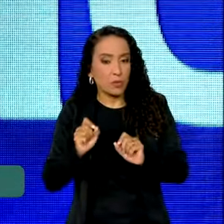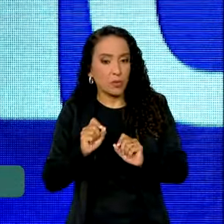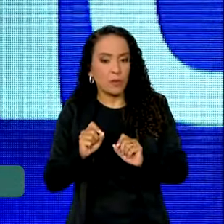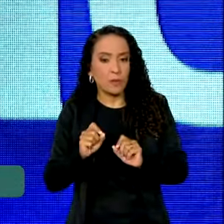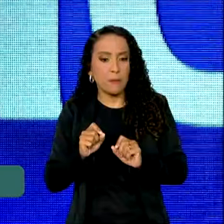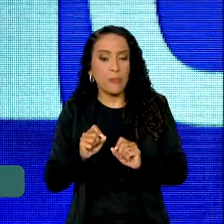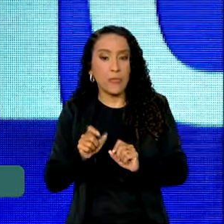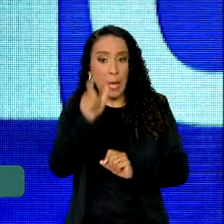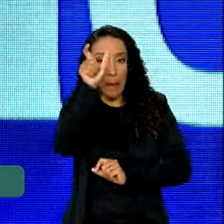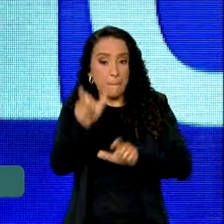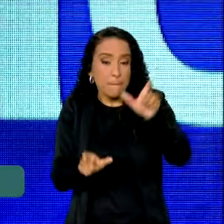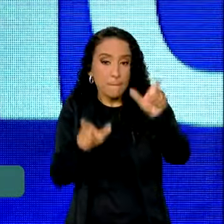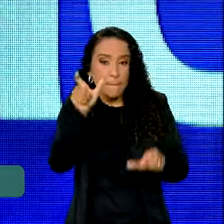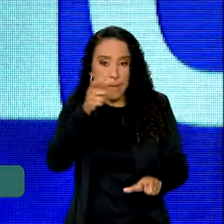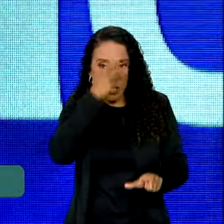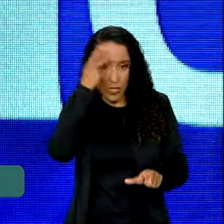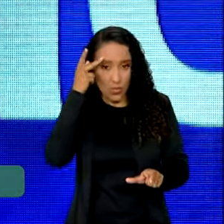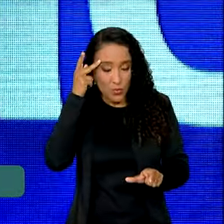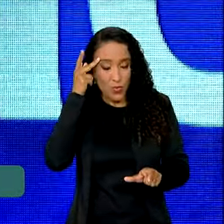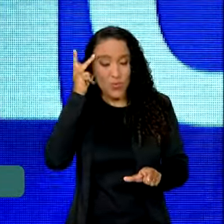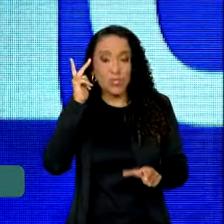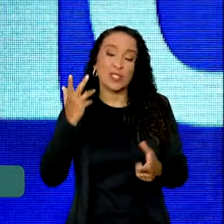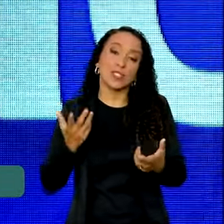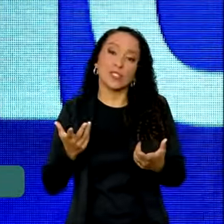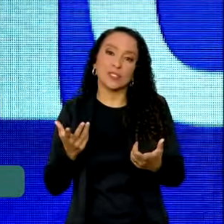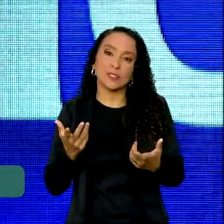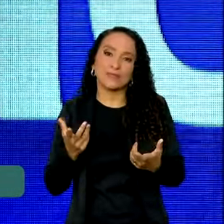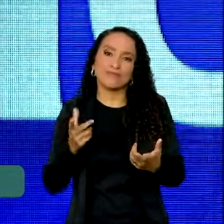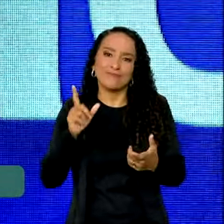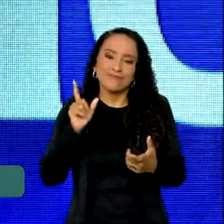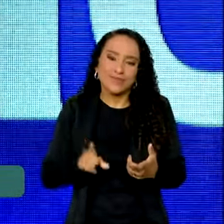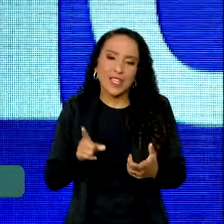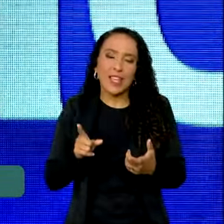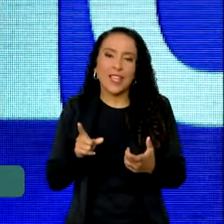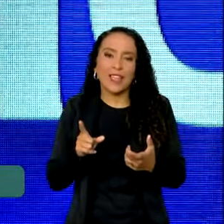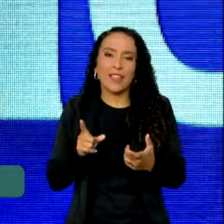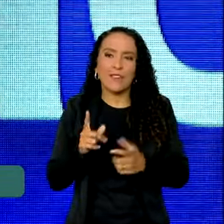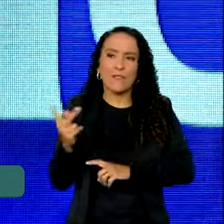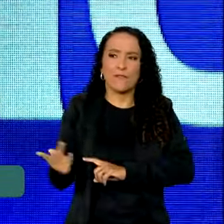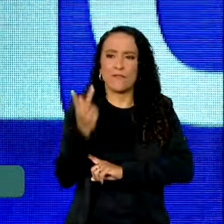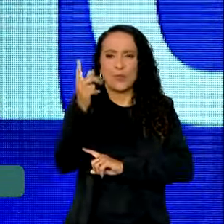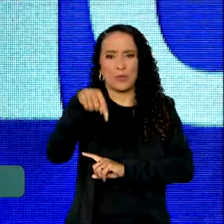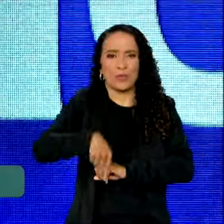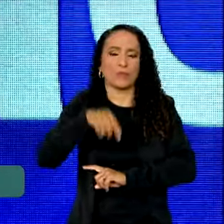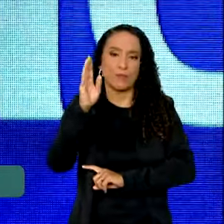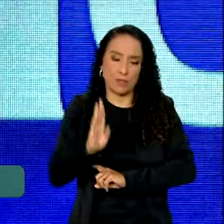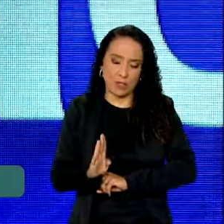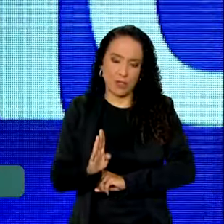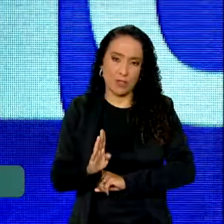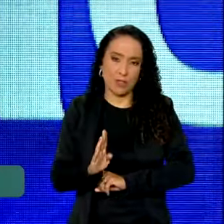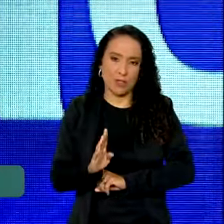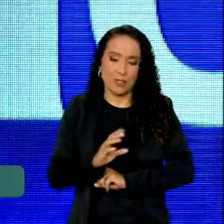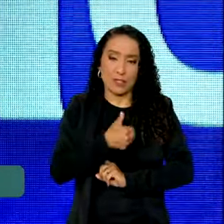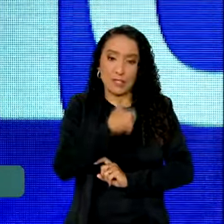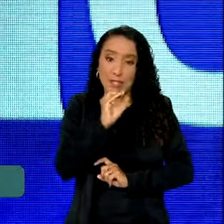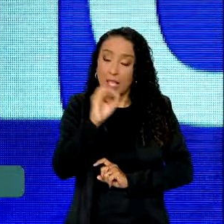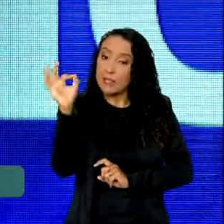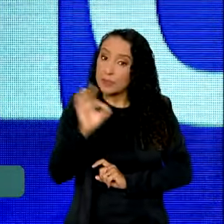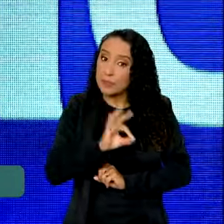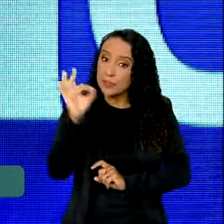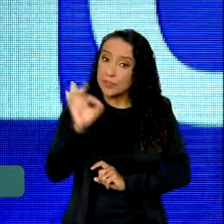pessoas que são tesouros do Brasil. Nós estamos falando de 10%